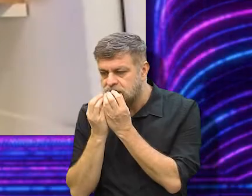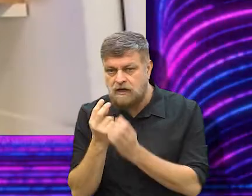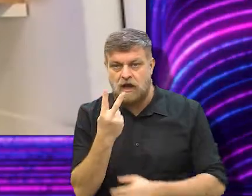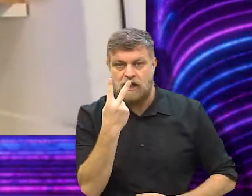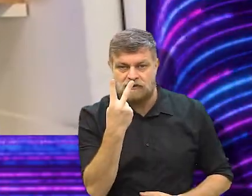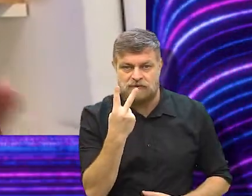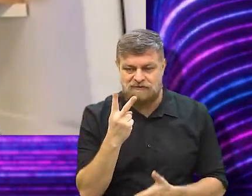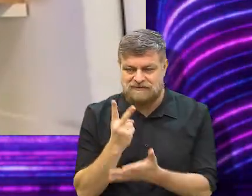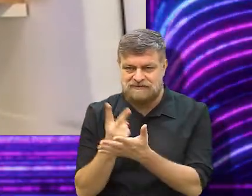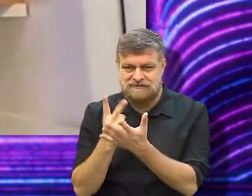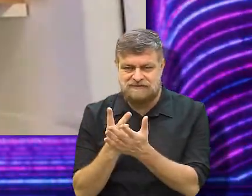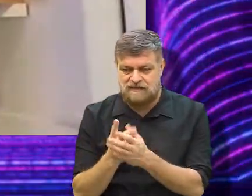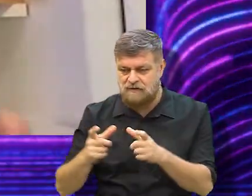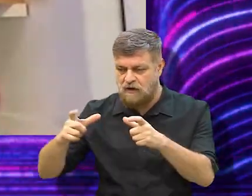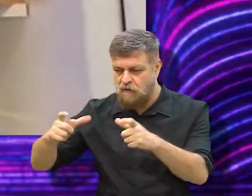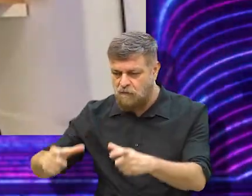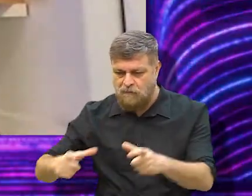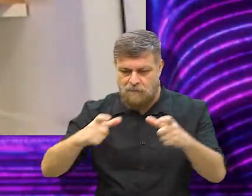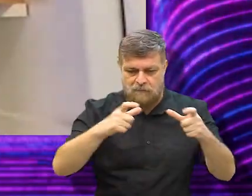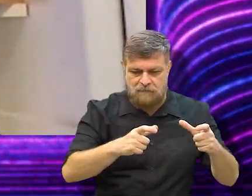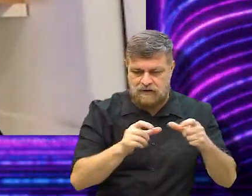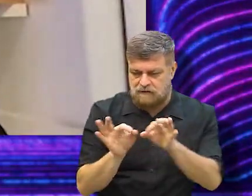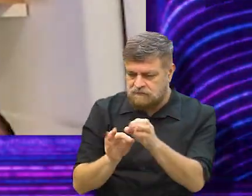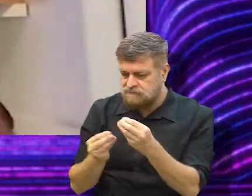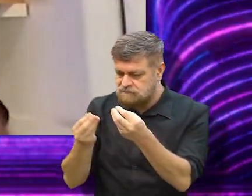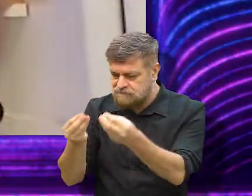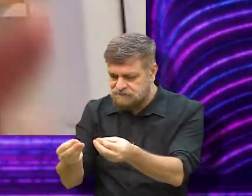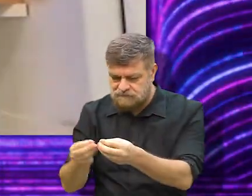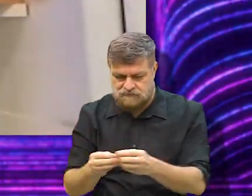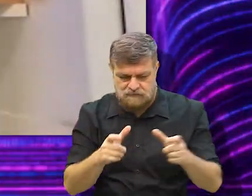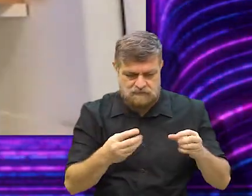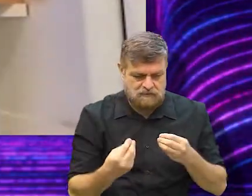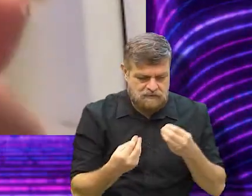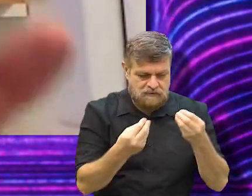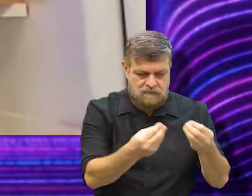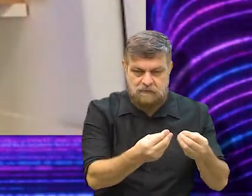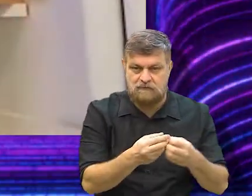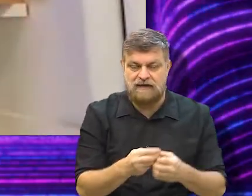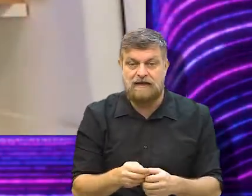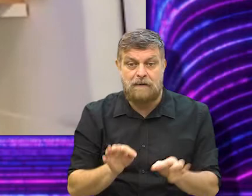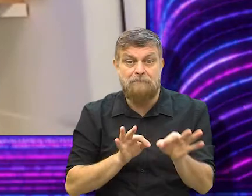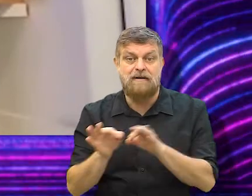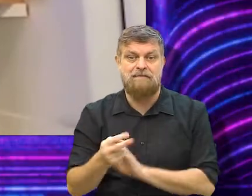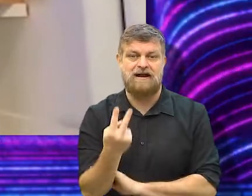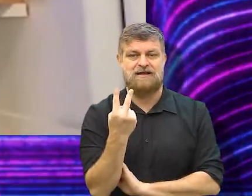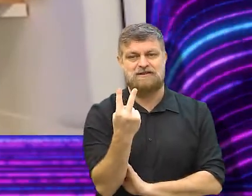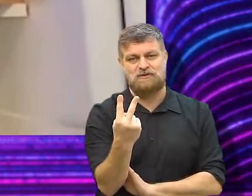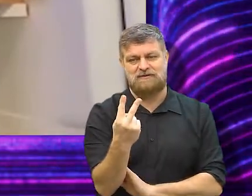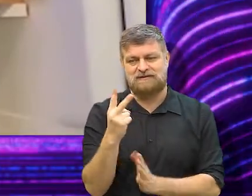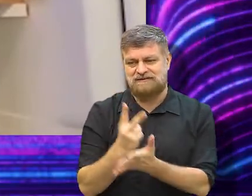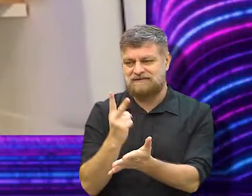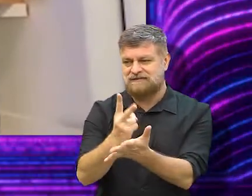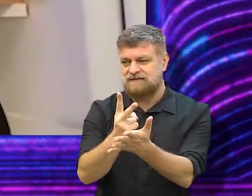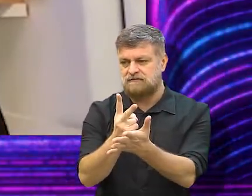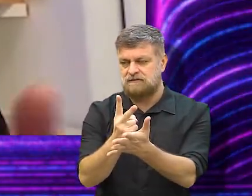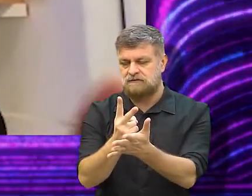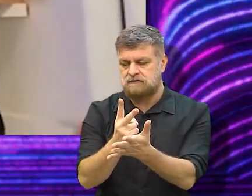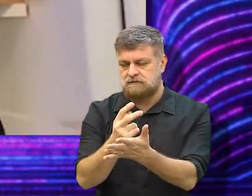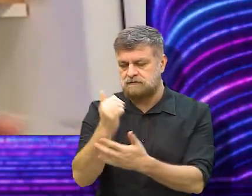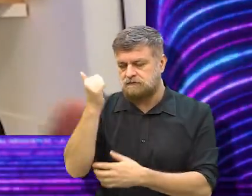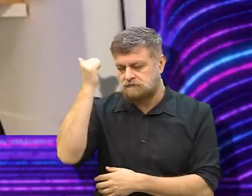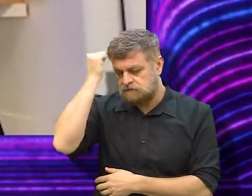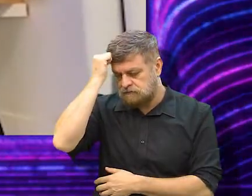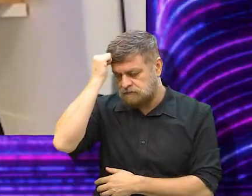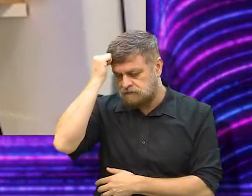dois sanduíches. Ele coloca dois pratos. Um para ele e outro para a Belinha, que é a amada dele, falecida. E